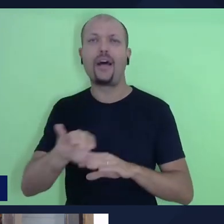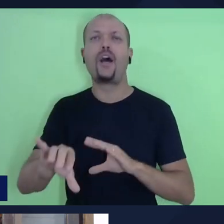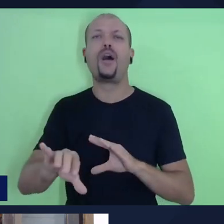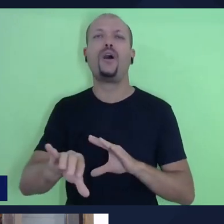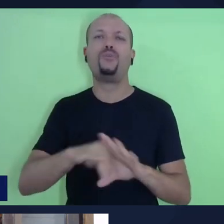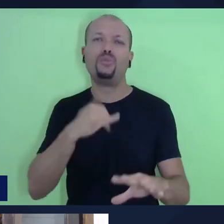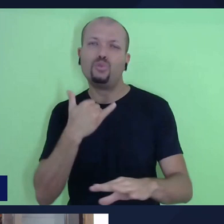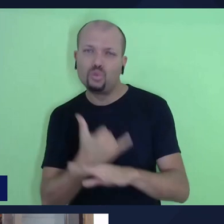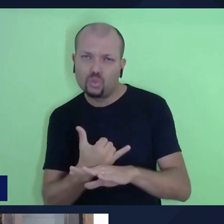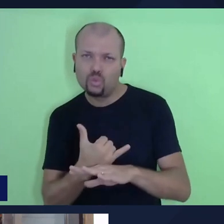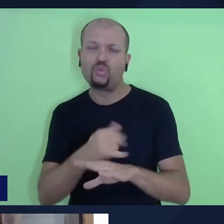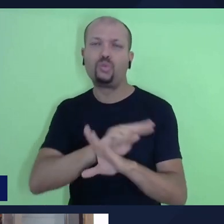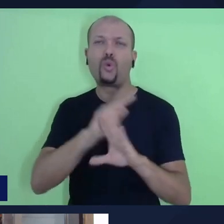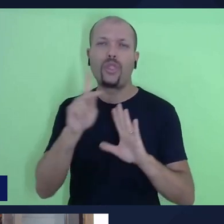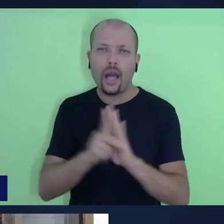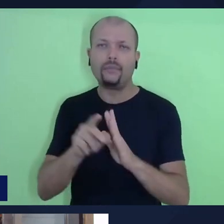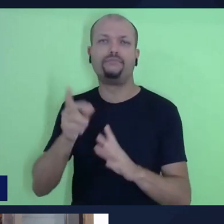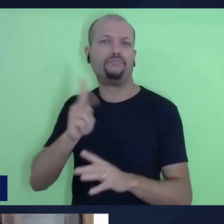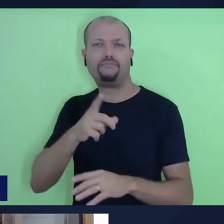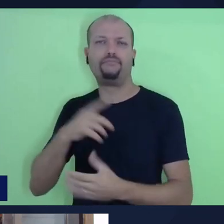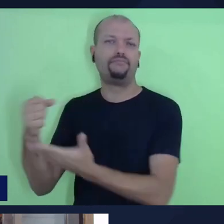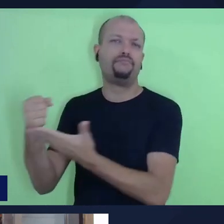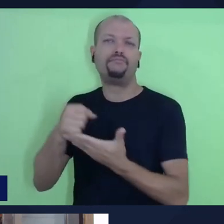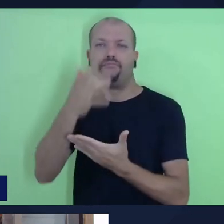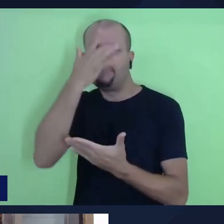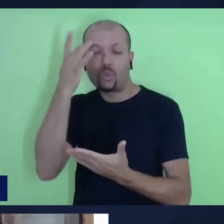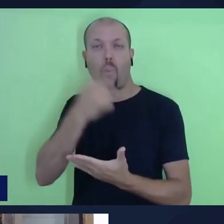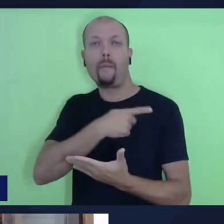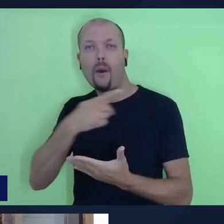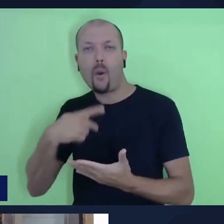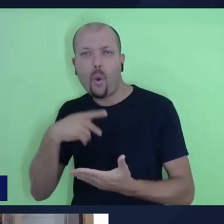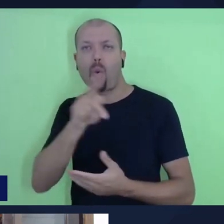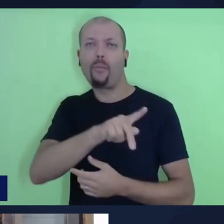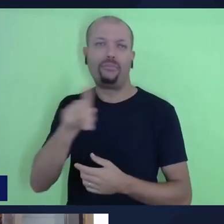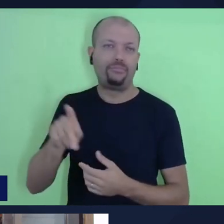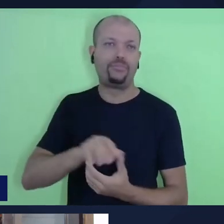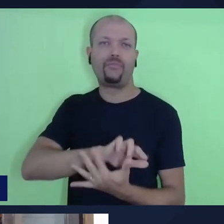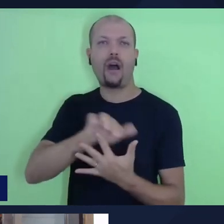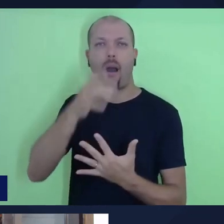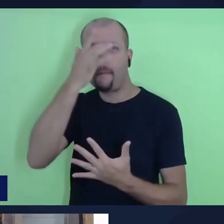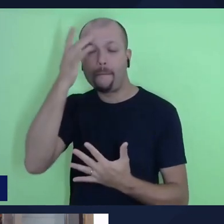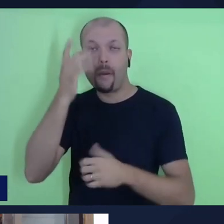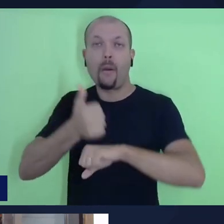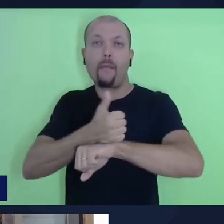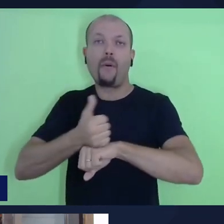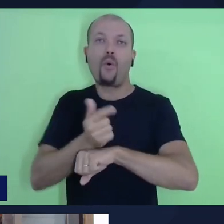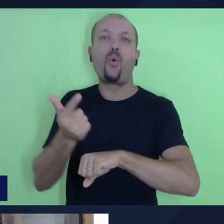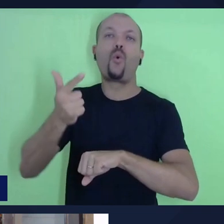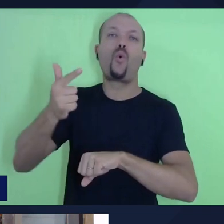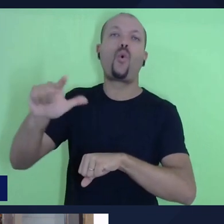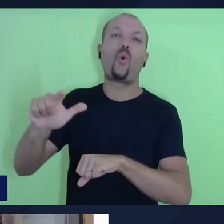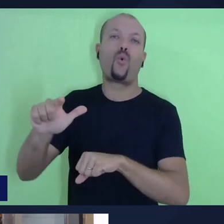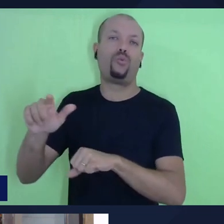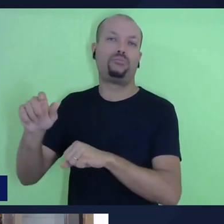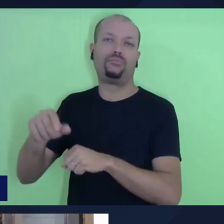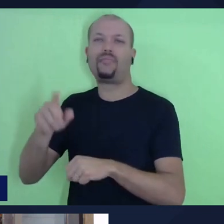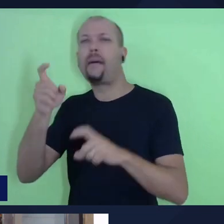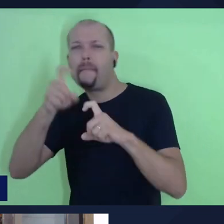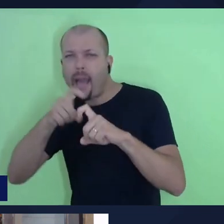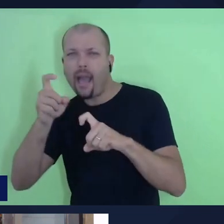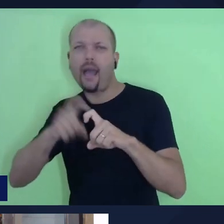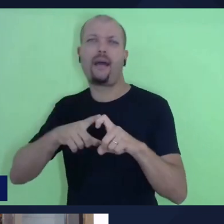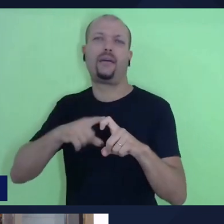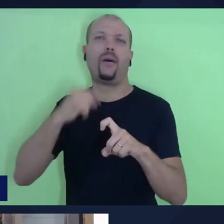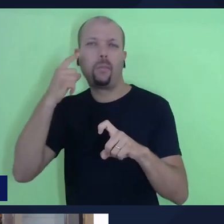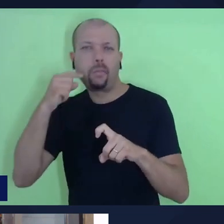amigos da comunidade, são pastores, professores, profissionais de outra área, médicos, advogados, engenheiros,